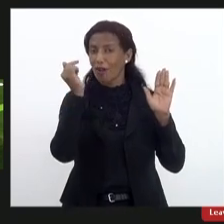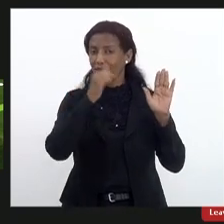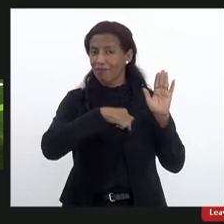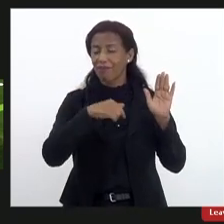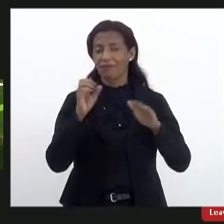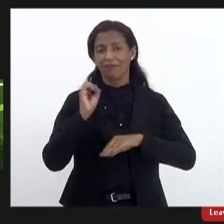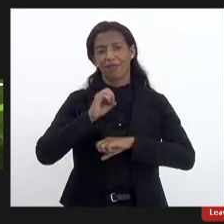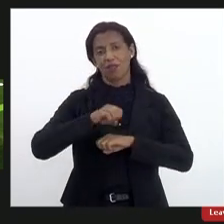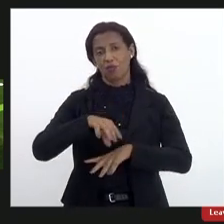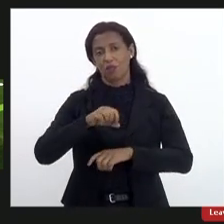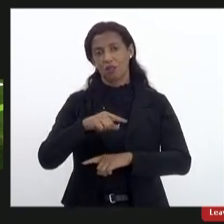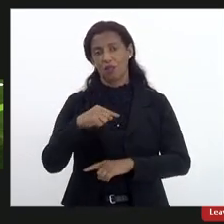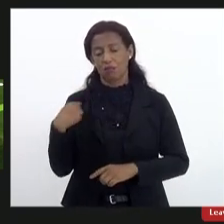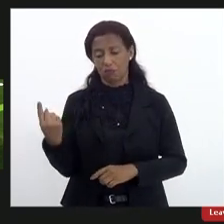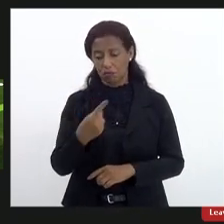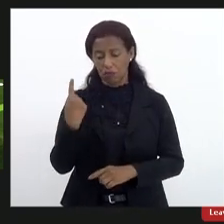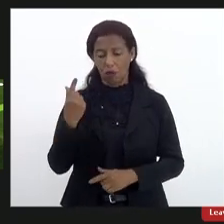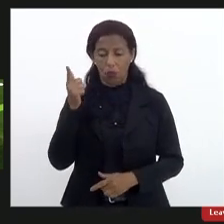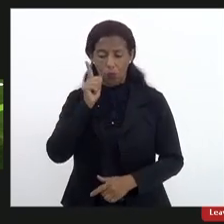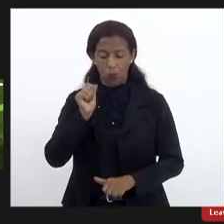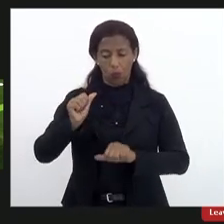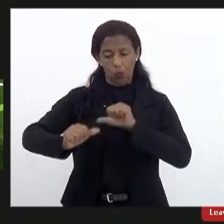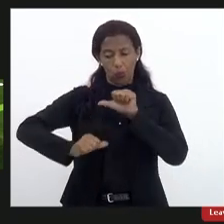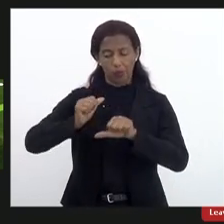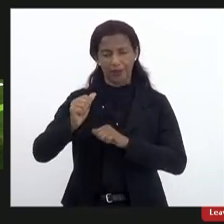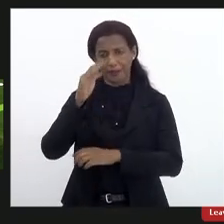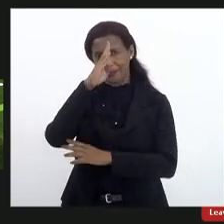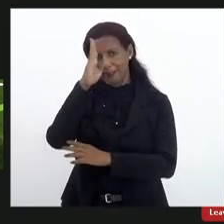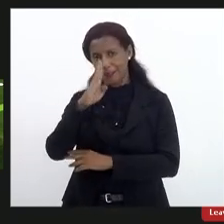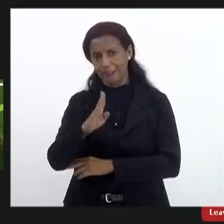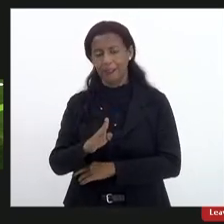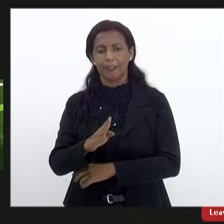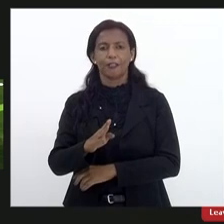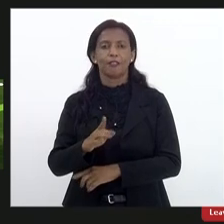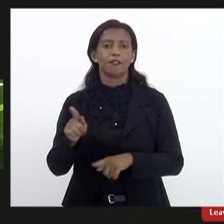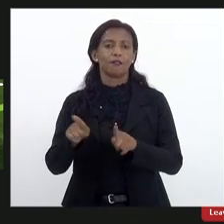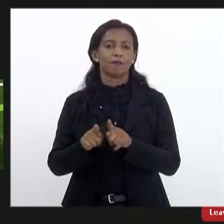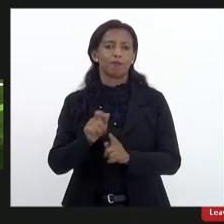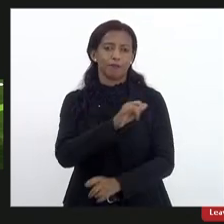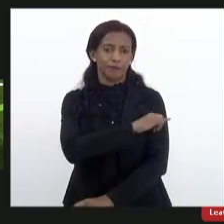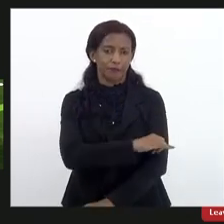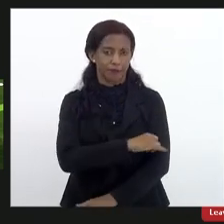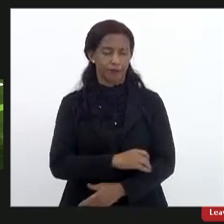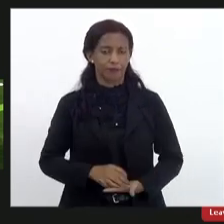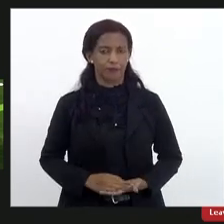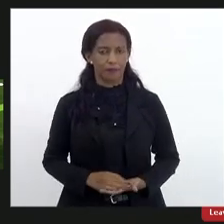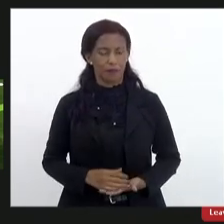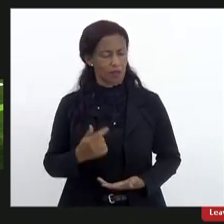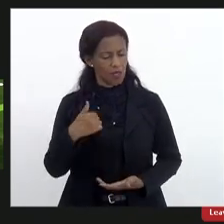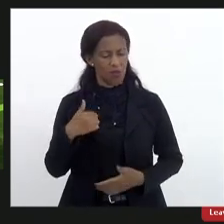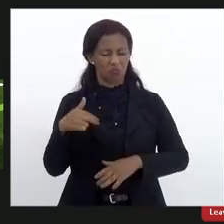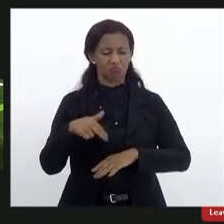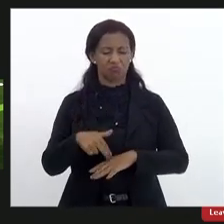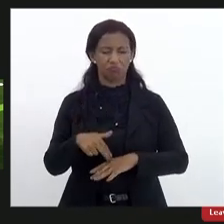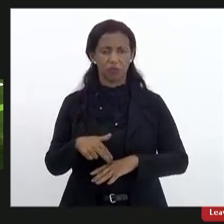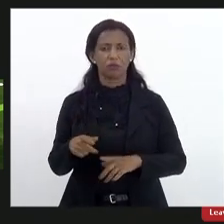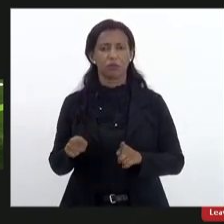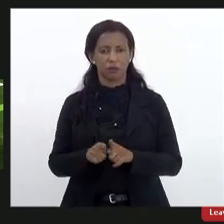que nós vamos mudar o nosso Brasil e o nosso Rio de Janeiro, então me coloco à disposição,